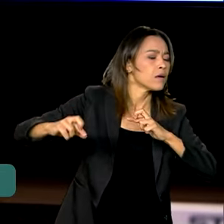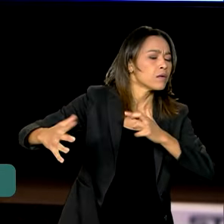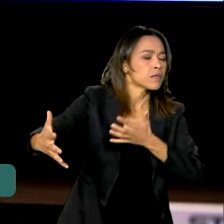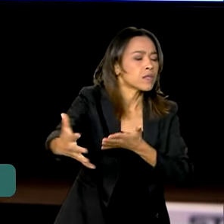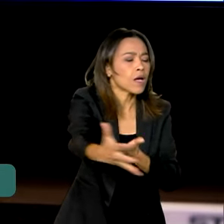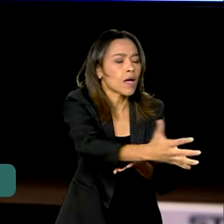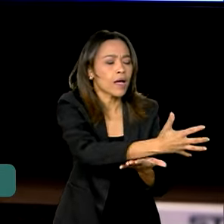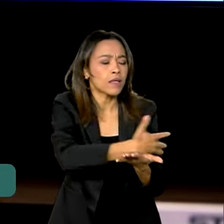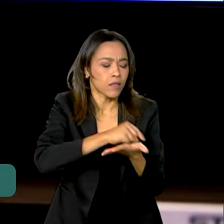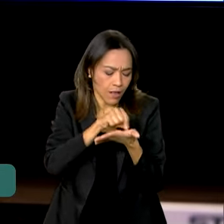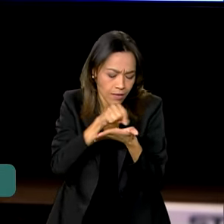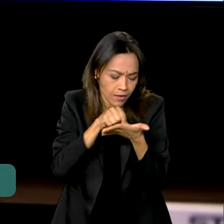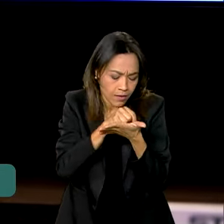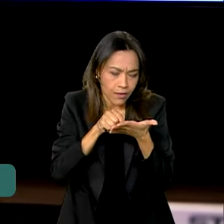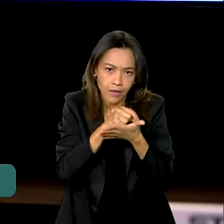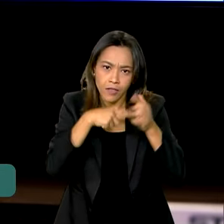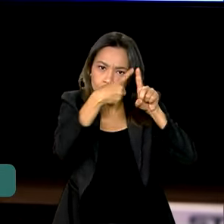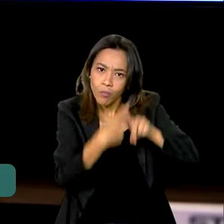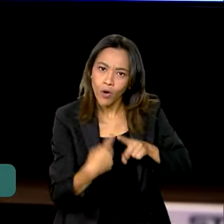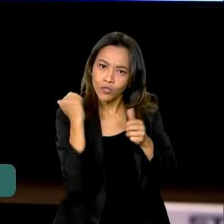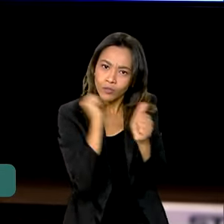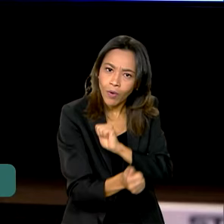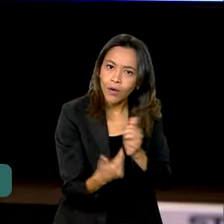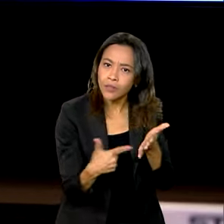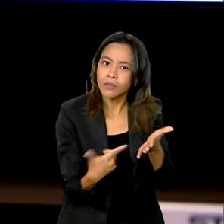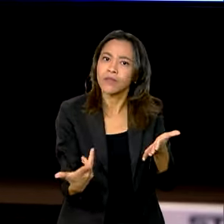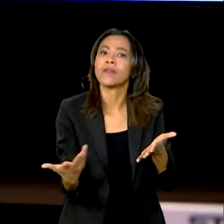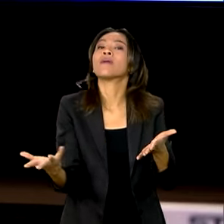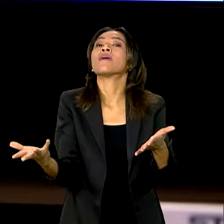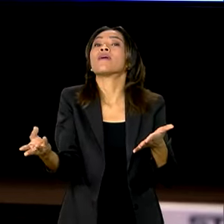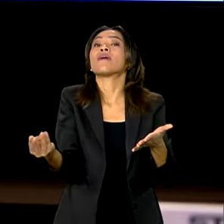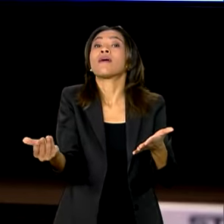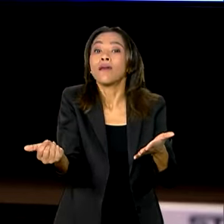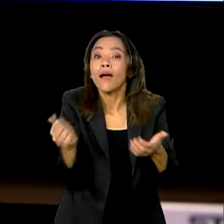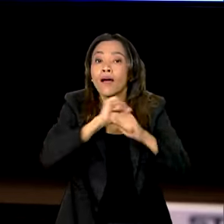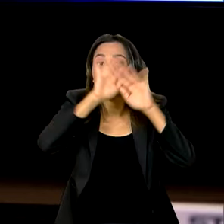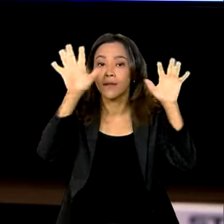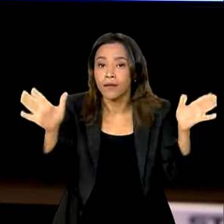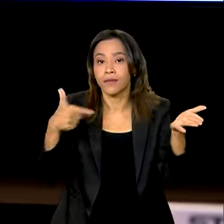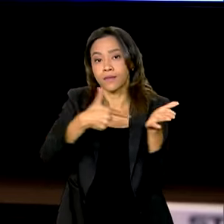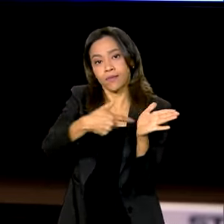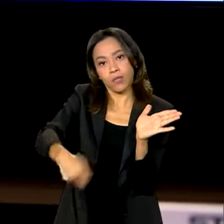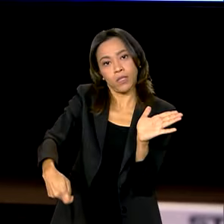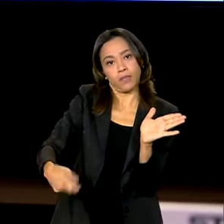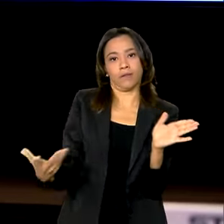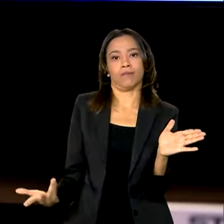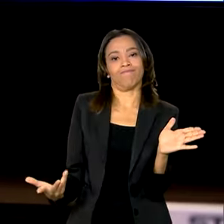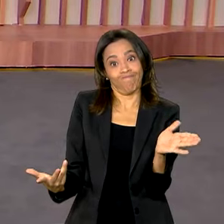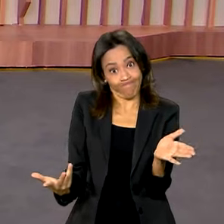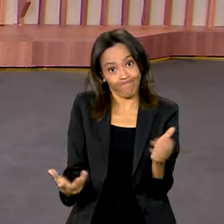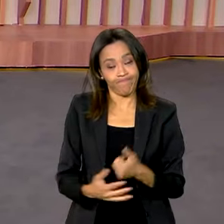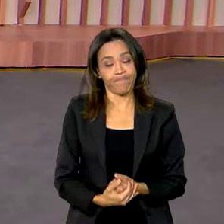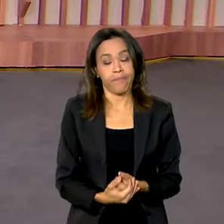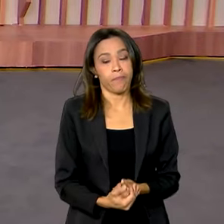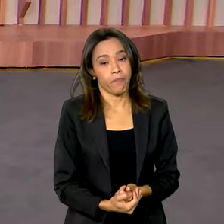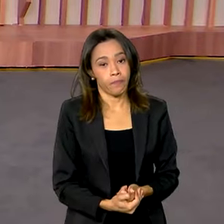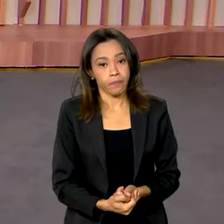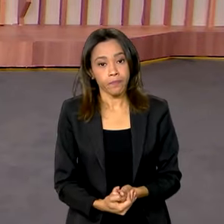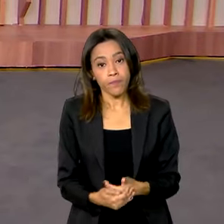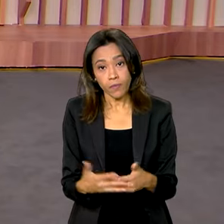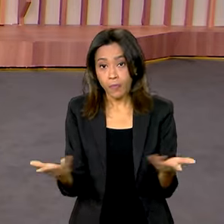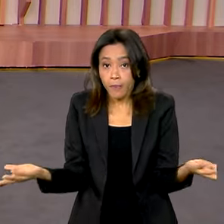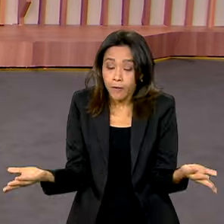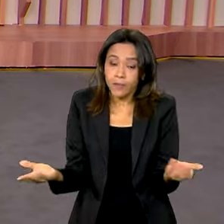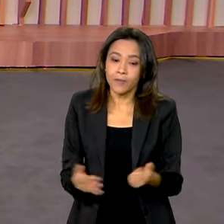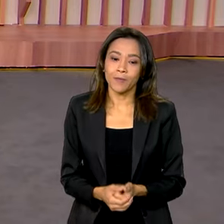de uma nova modalidade, que são as apostas esportivas, e não temos a integridade e transparência necessária nesse ponto. Então